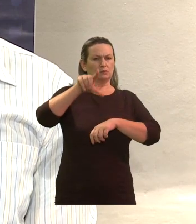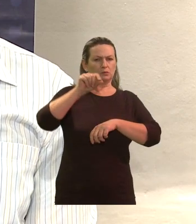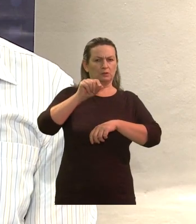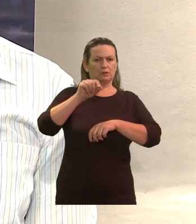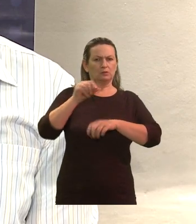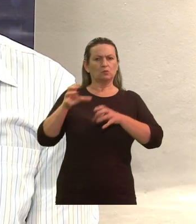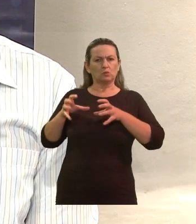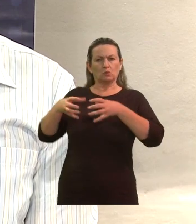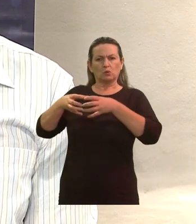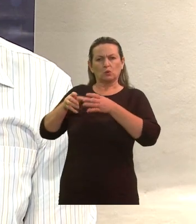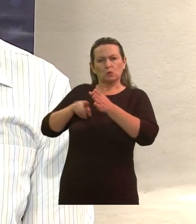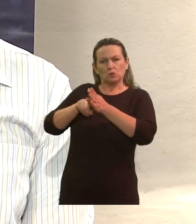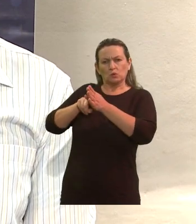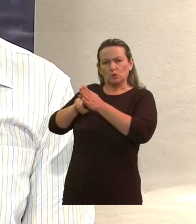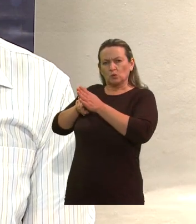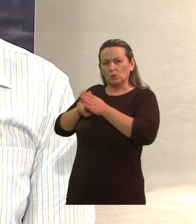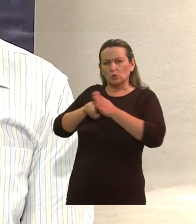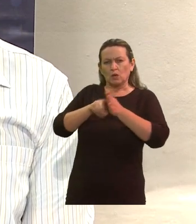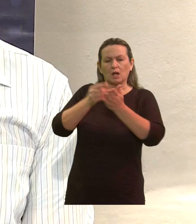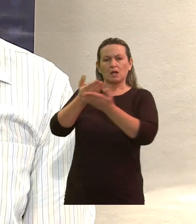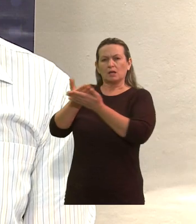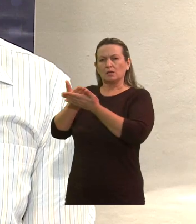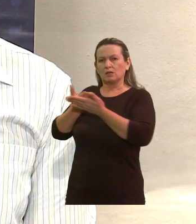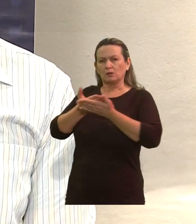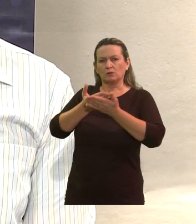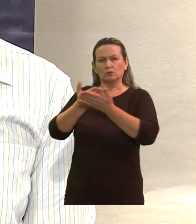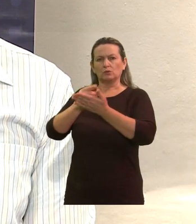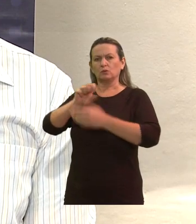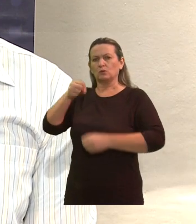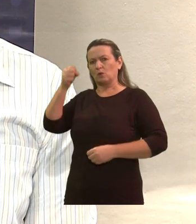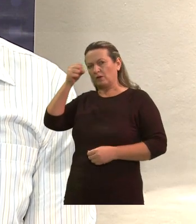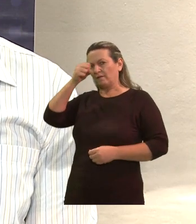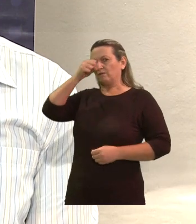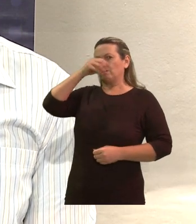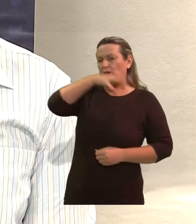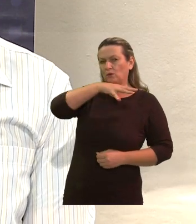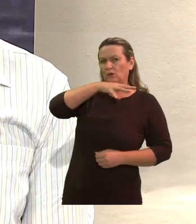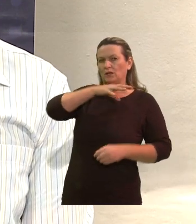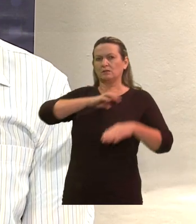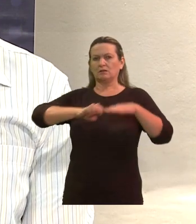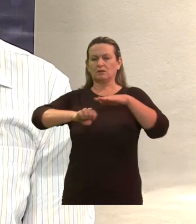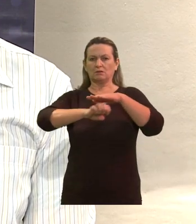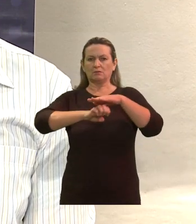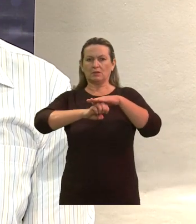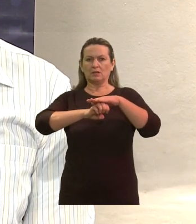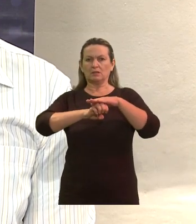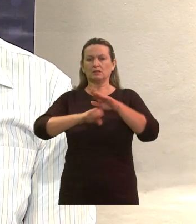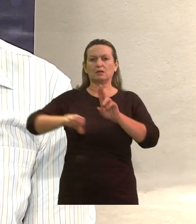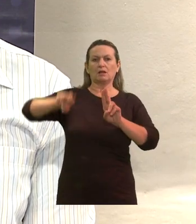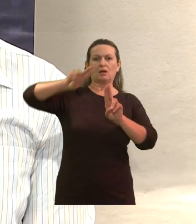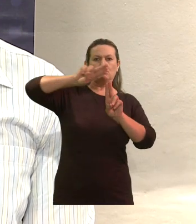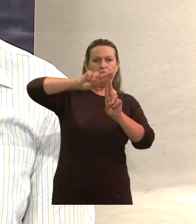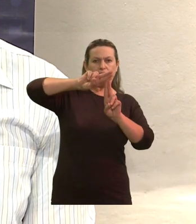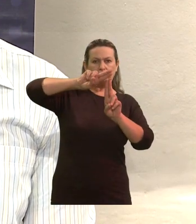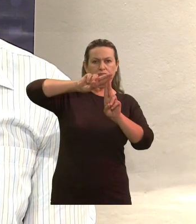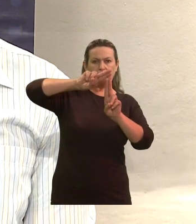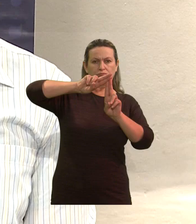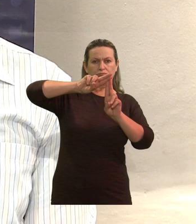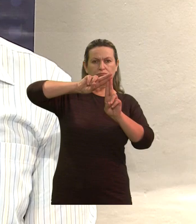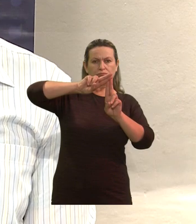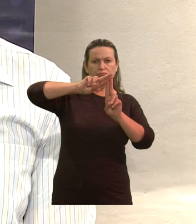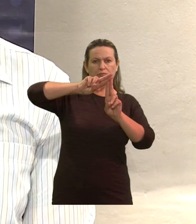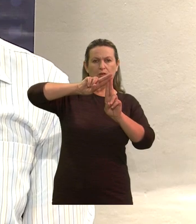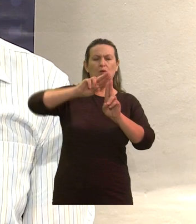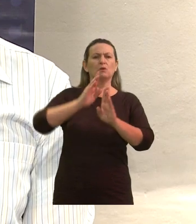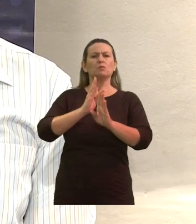pelos pesquisadores do Núcleo de Estudos em Violência Organizacional da Universidade Tecnológica Federal do Paraná,